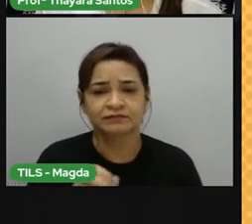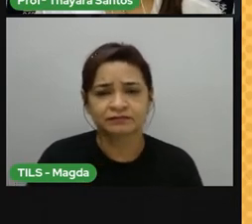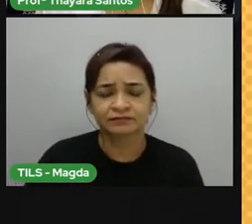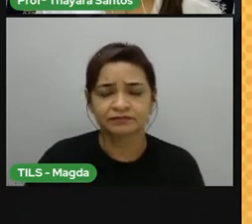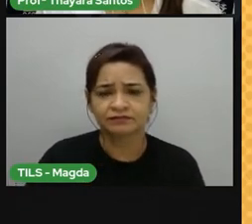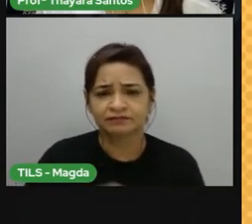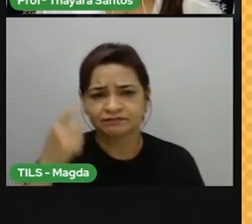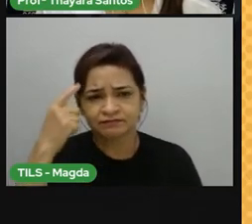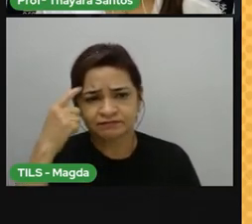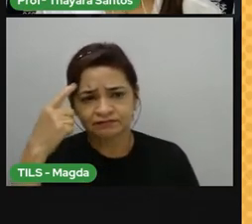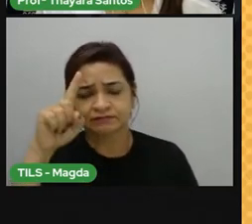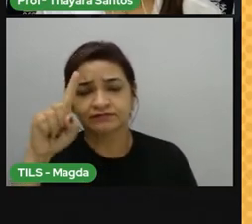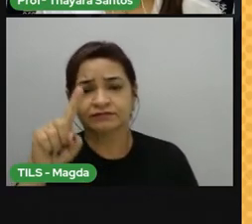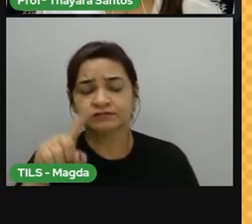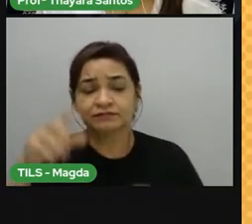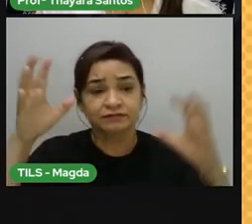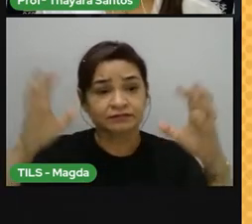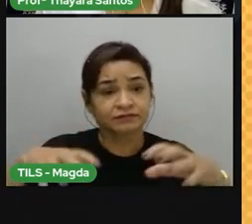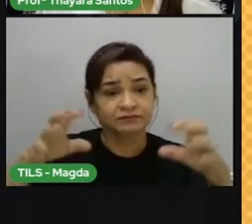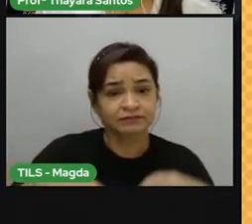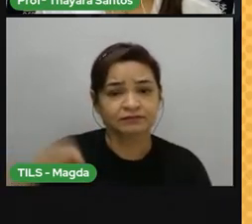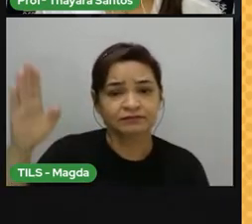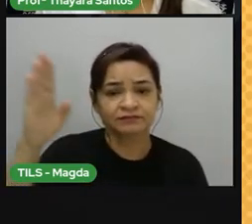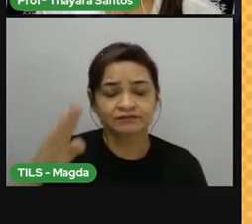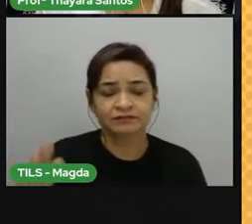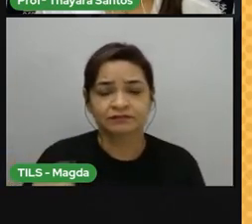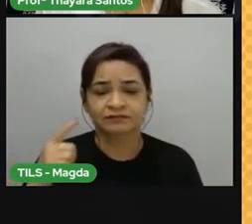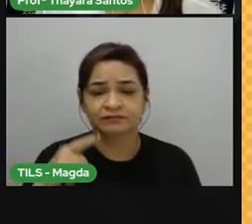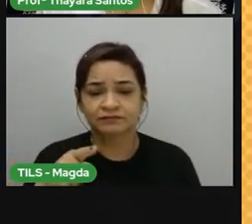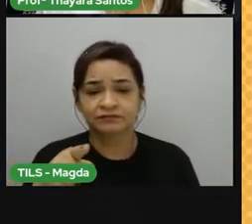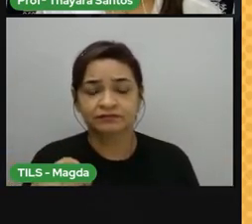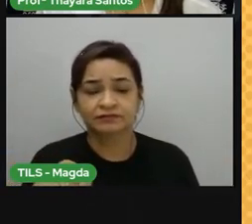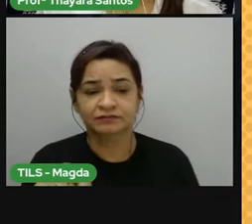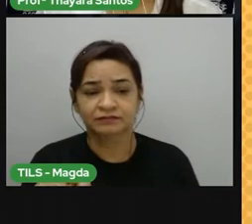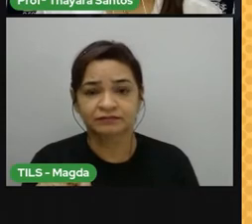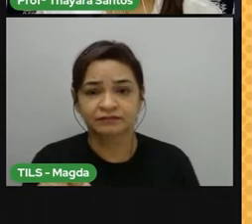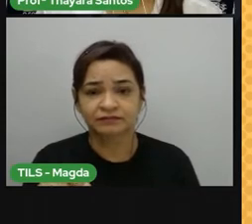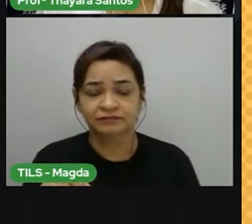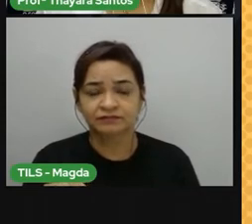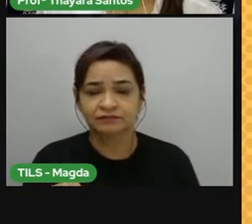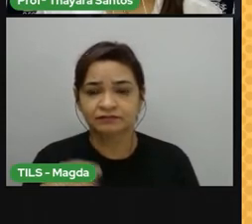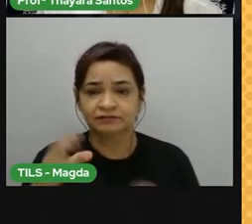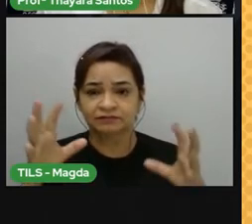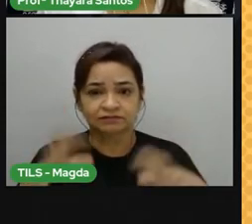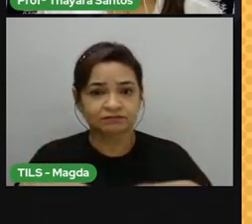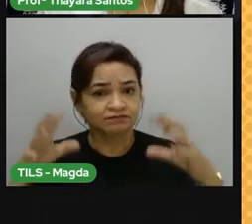ideia, a cidade que mais chove no Brasil, Calçoene, está localizada neste clima.